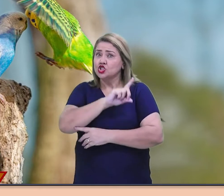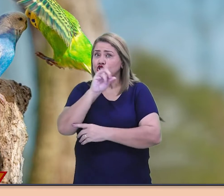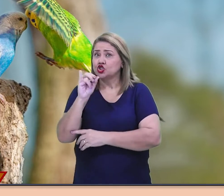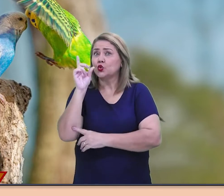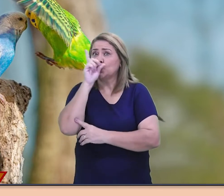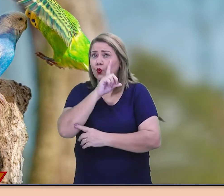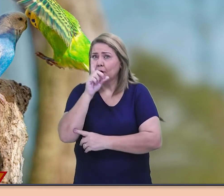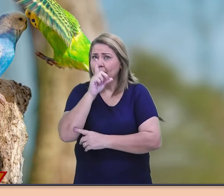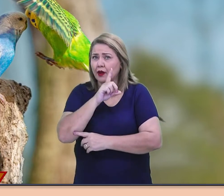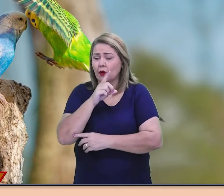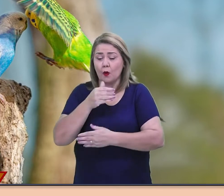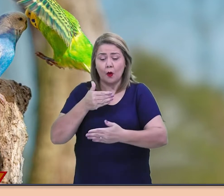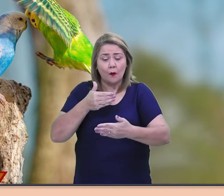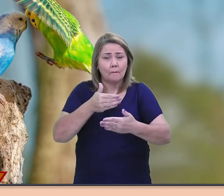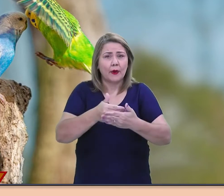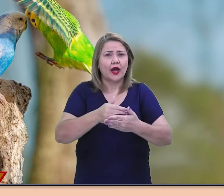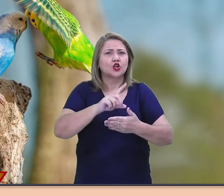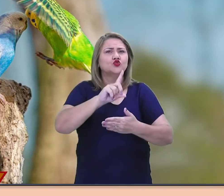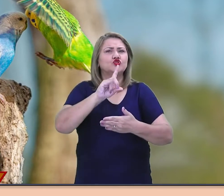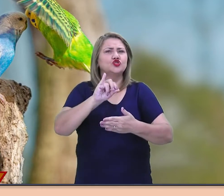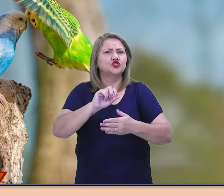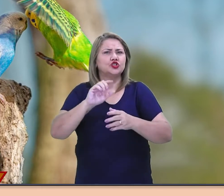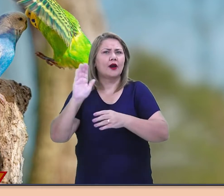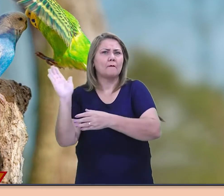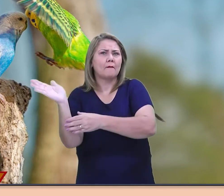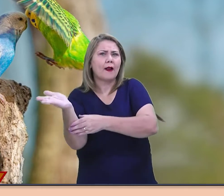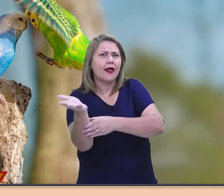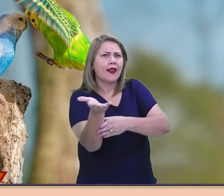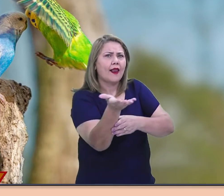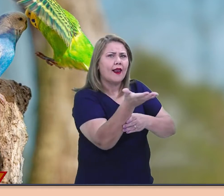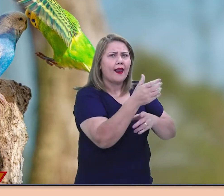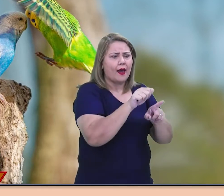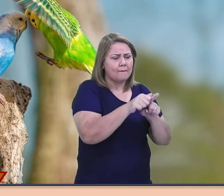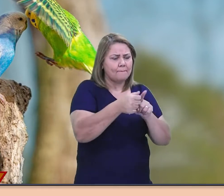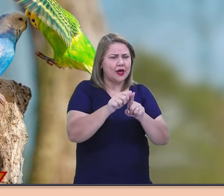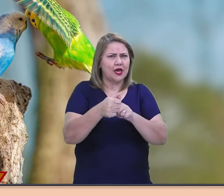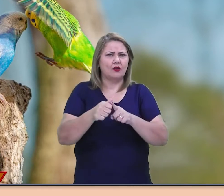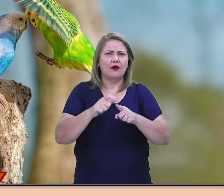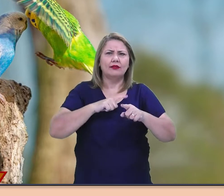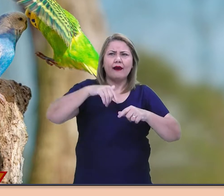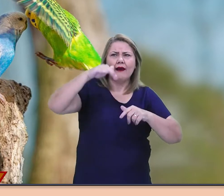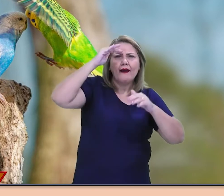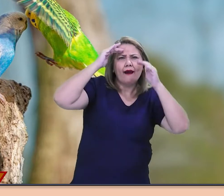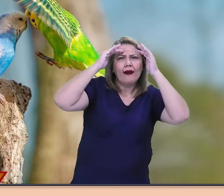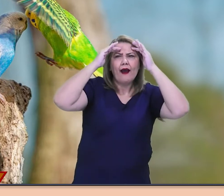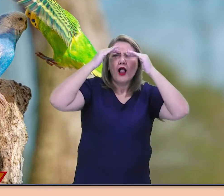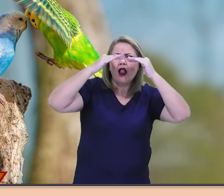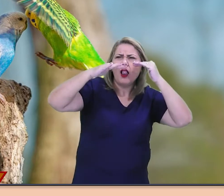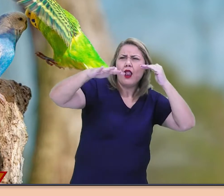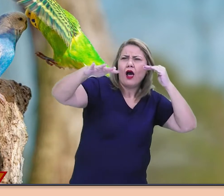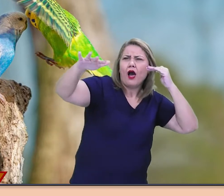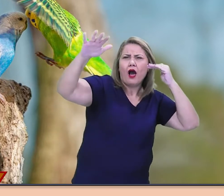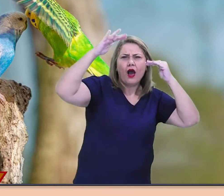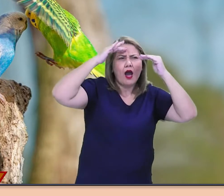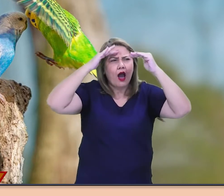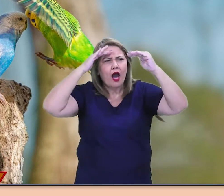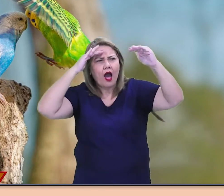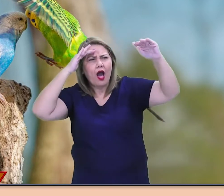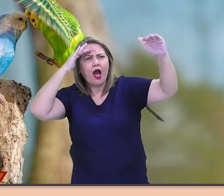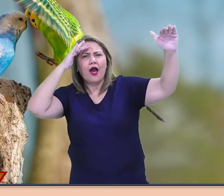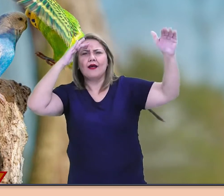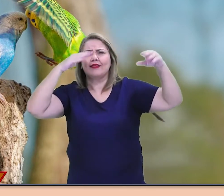vésperas quase da colheita. O milharal estendia-se além, na baixada das velhas terras